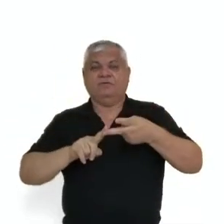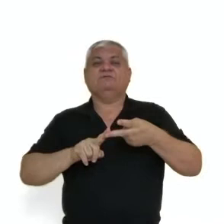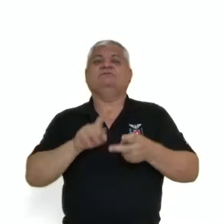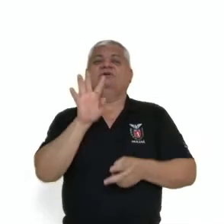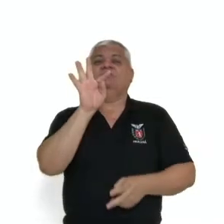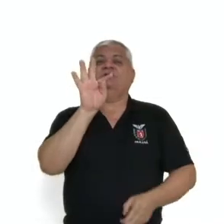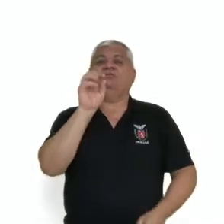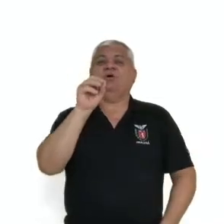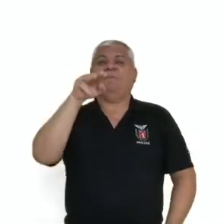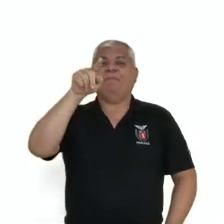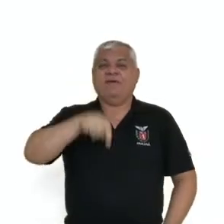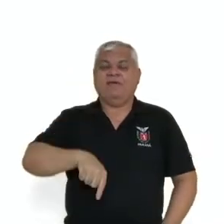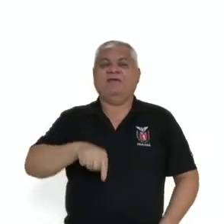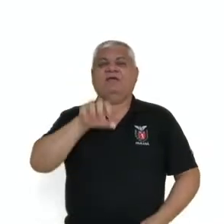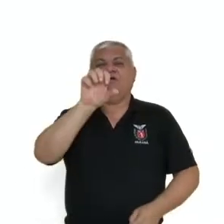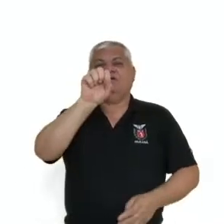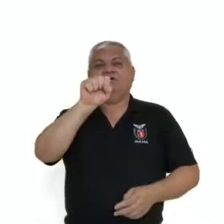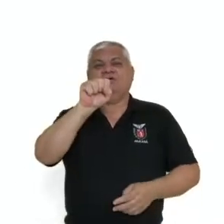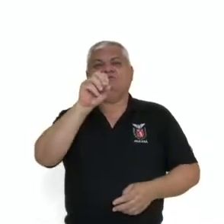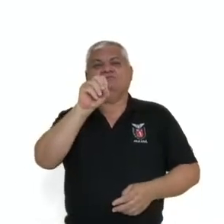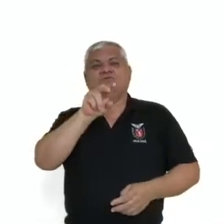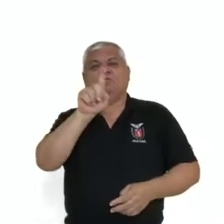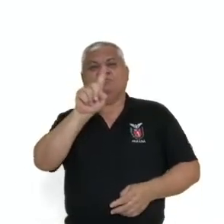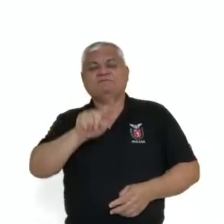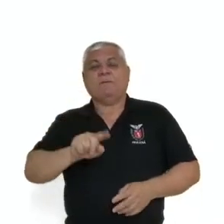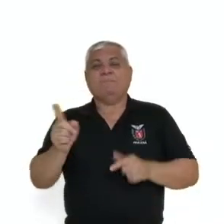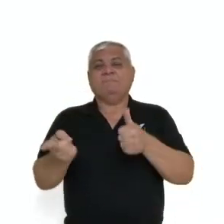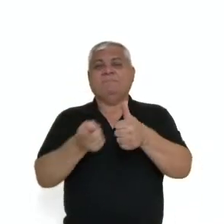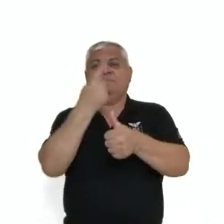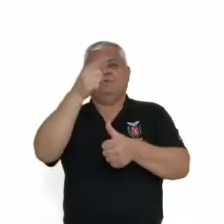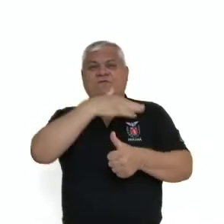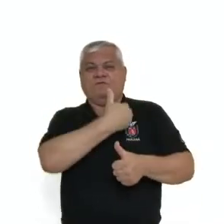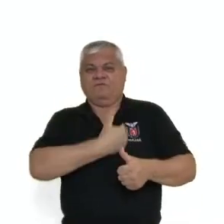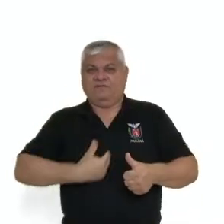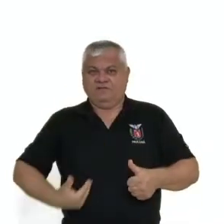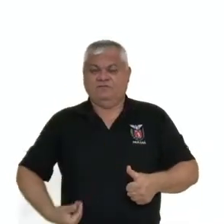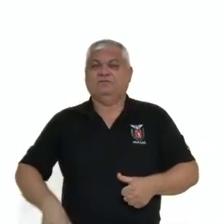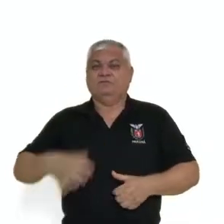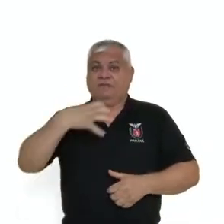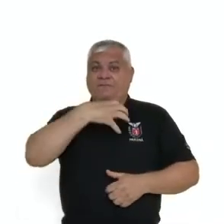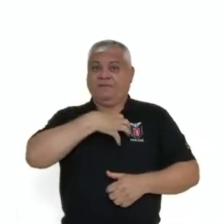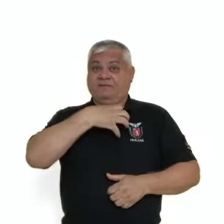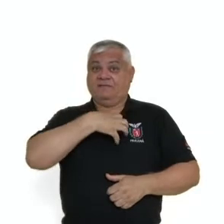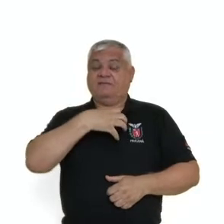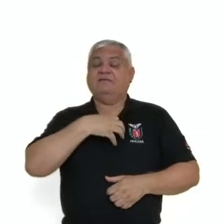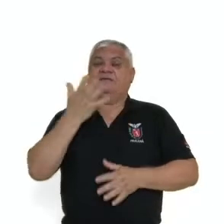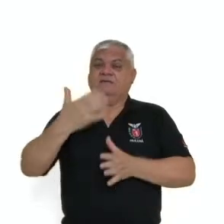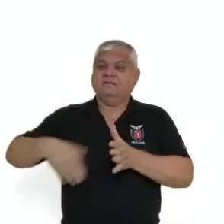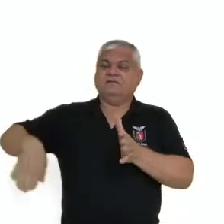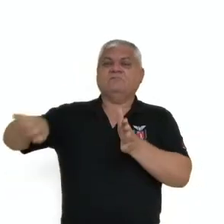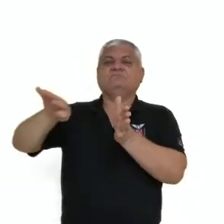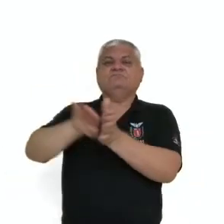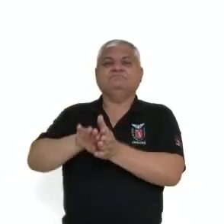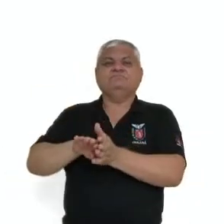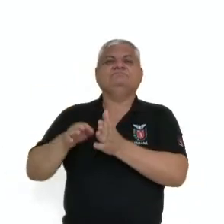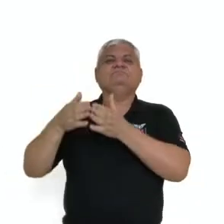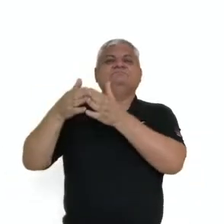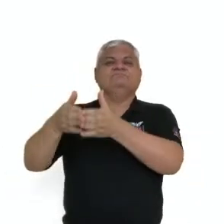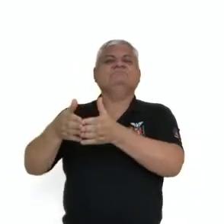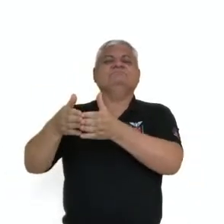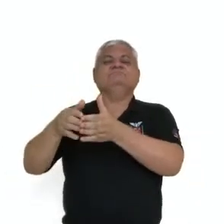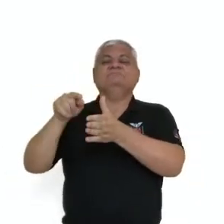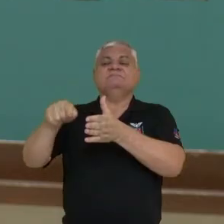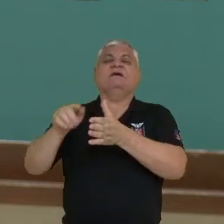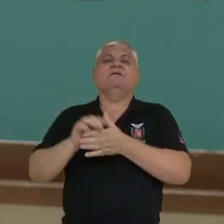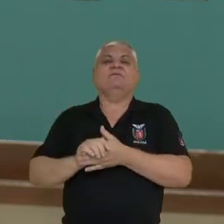Souza é instituído ali o primeiro governador e ele vai desembarcar na região ali da Baía de Todos os